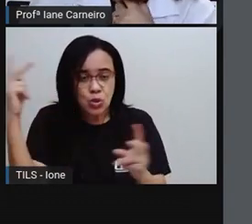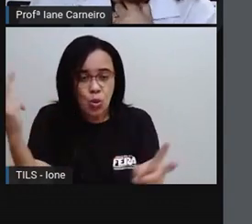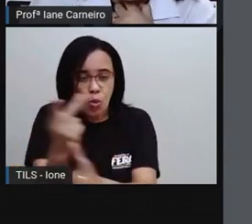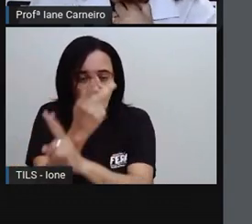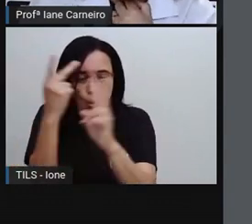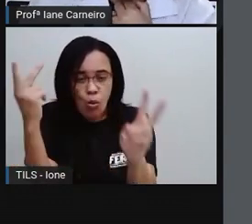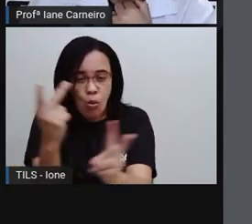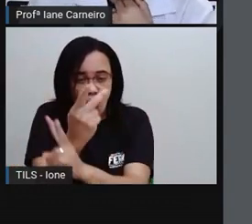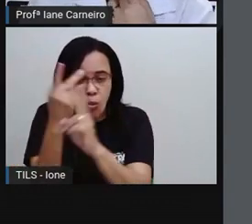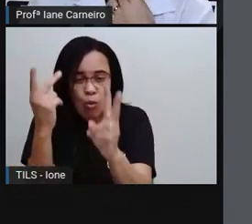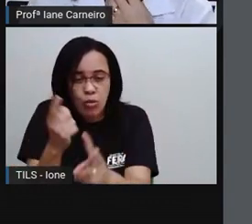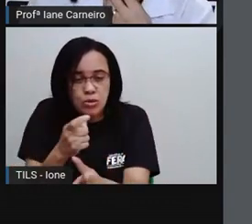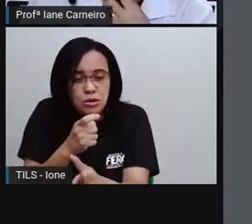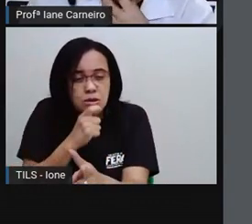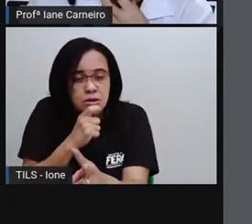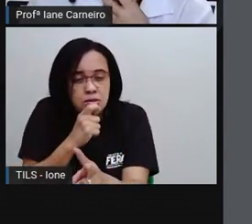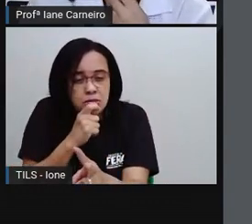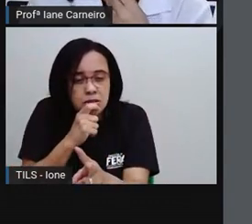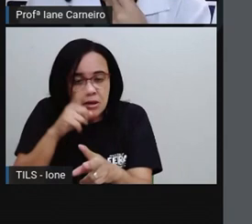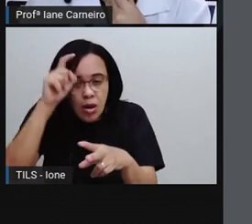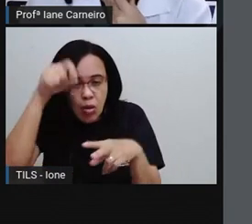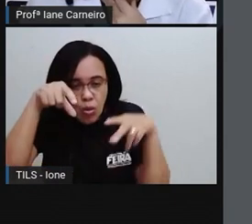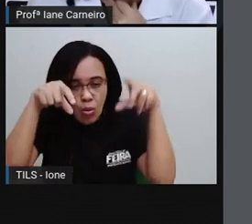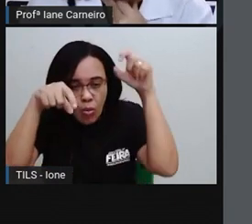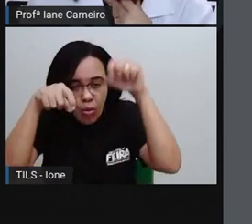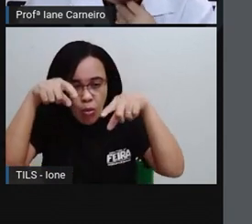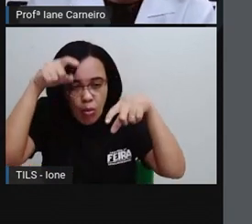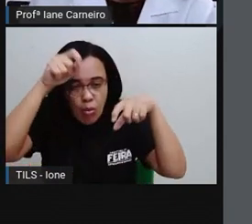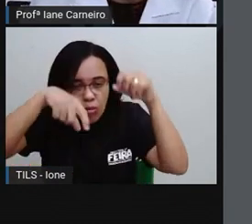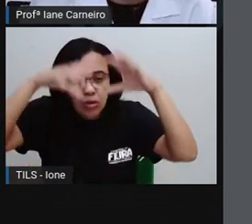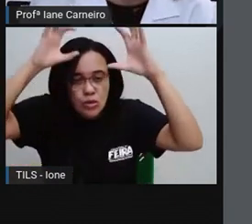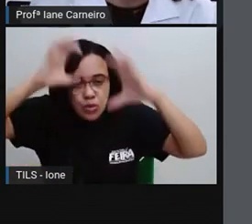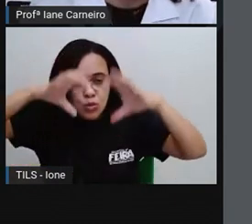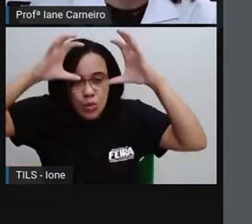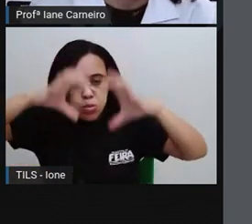E as gotinhas começaram a cair em forma de chuva.